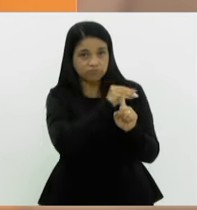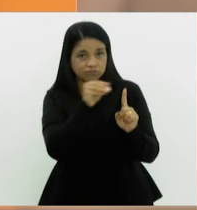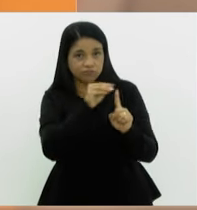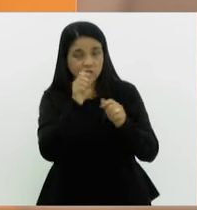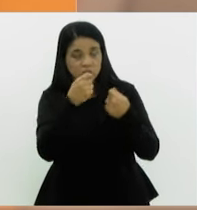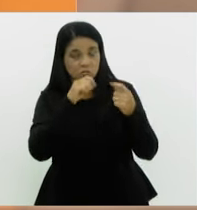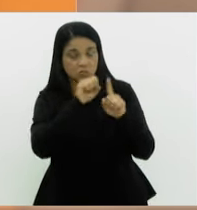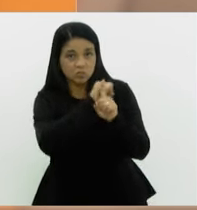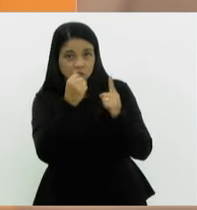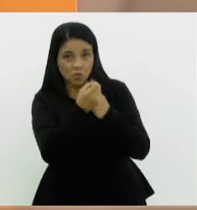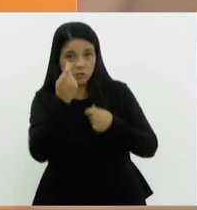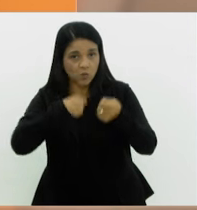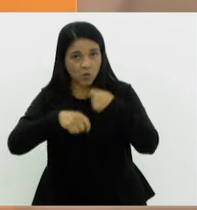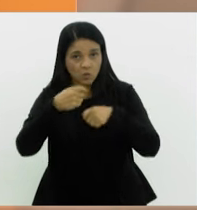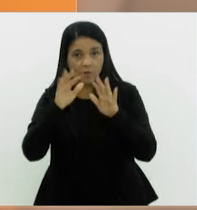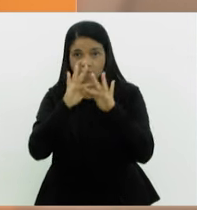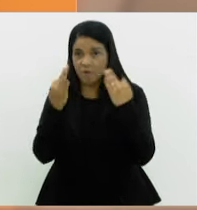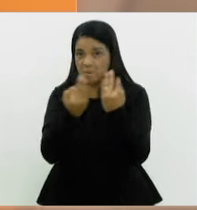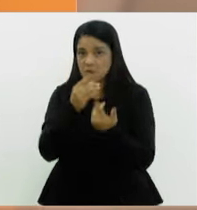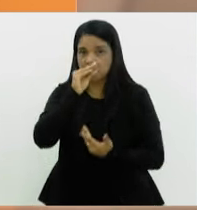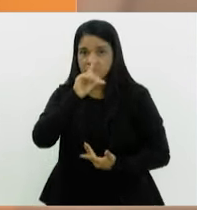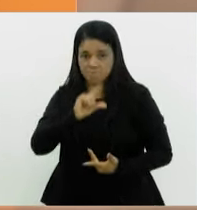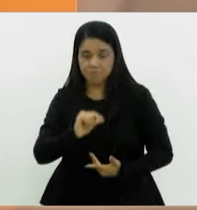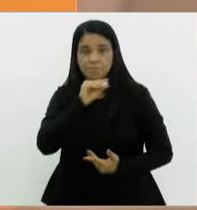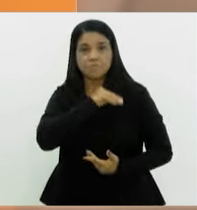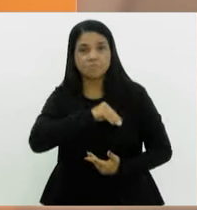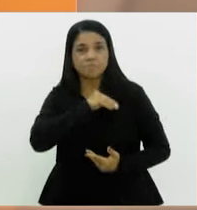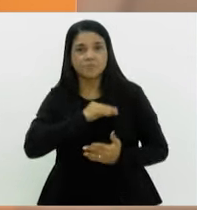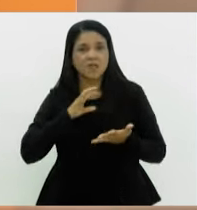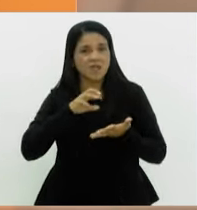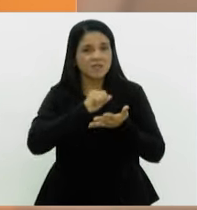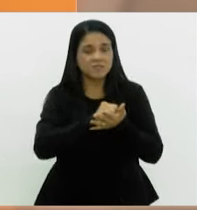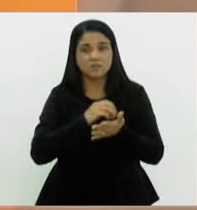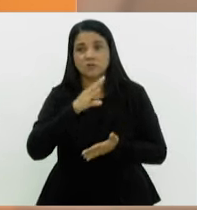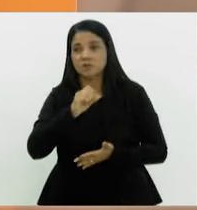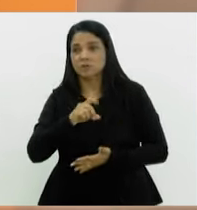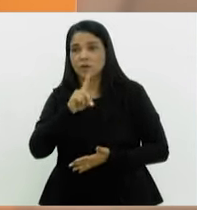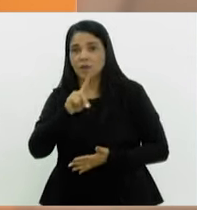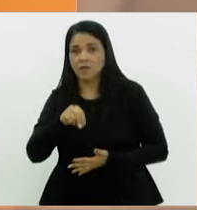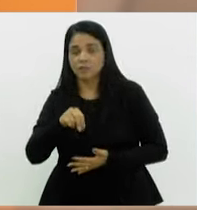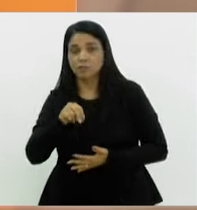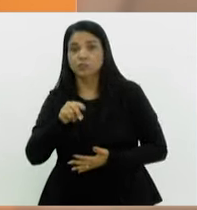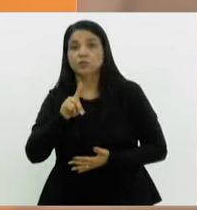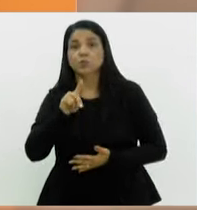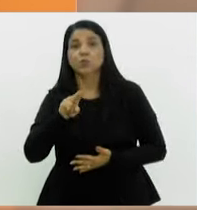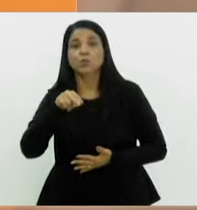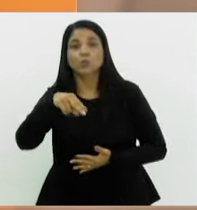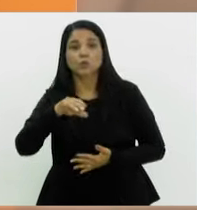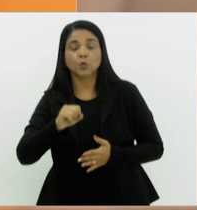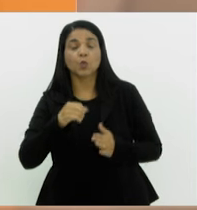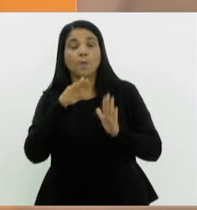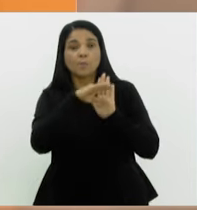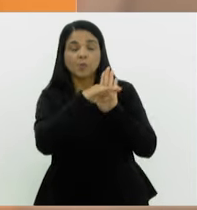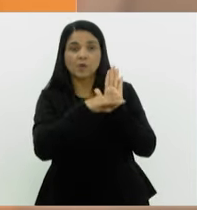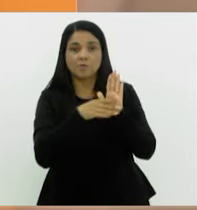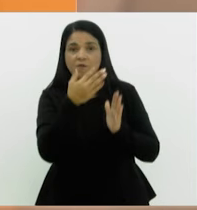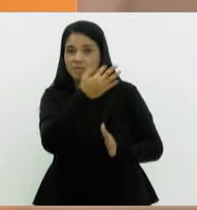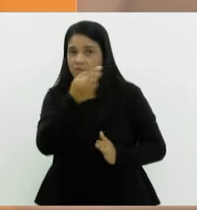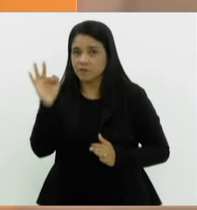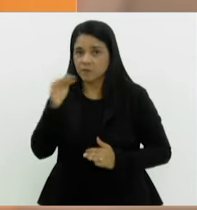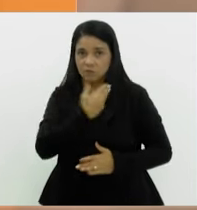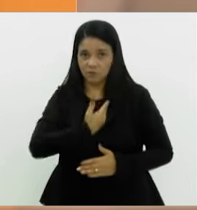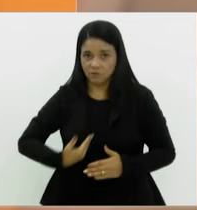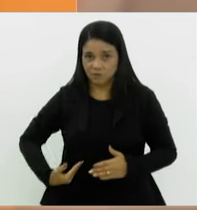socioeconômica por serem de família de baixa renda, com registro no Cadastro Único para Programas Sociais do Governo Federal, o Cade